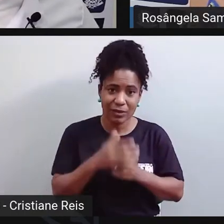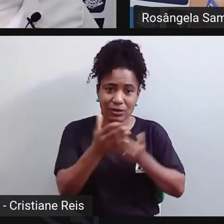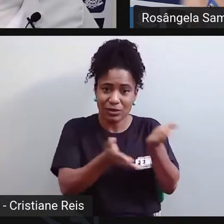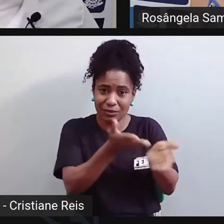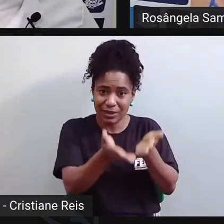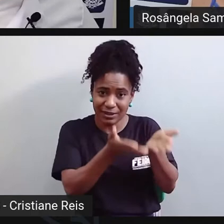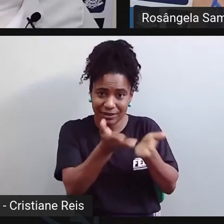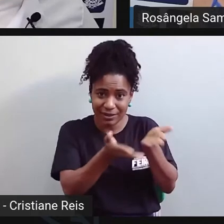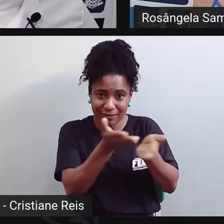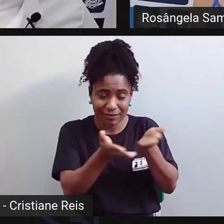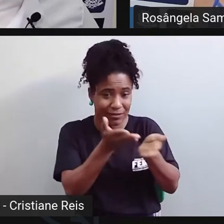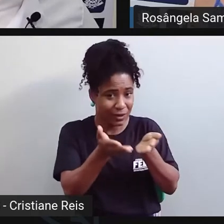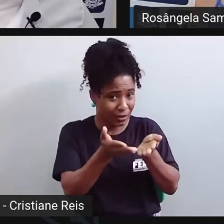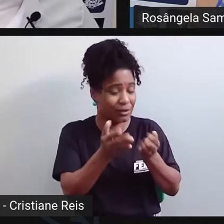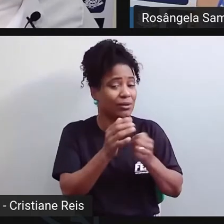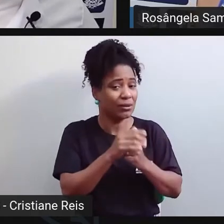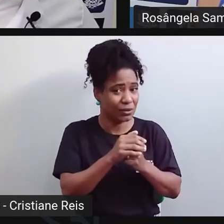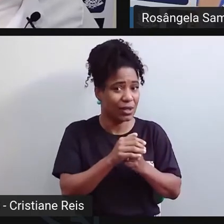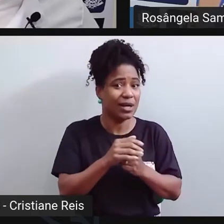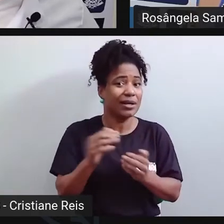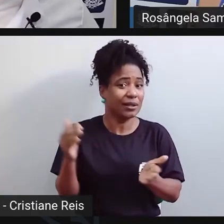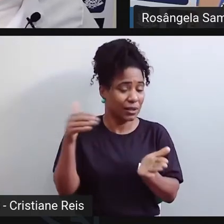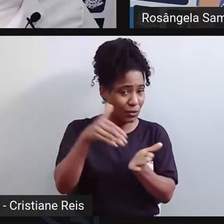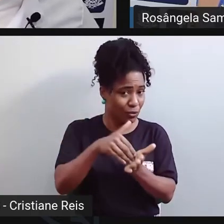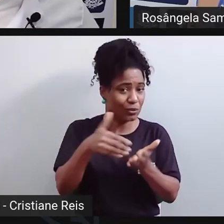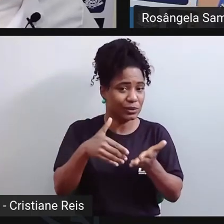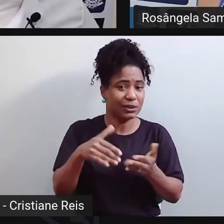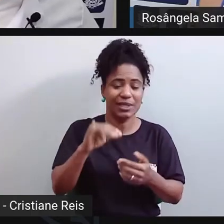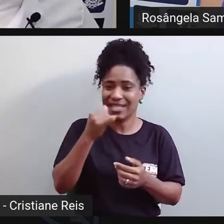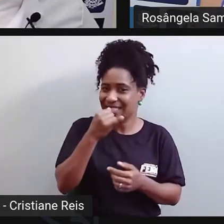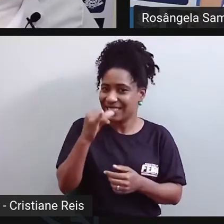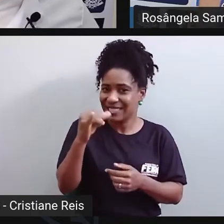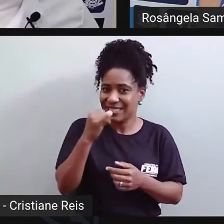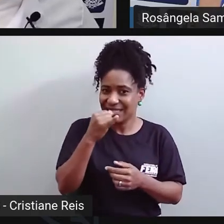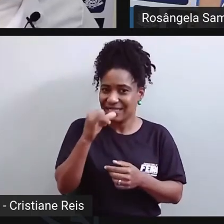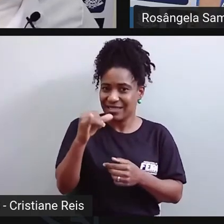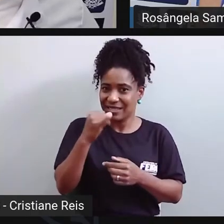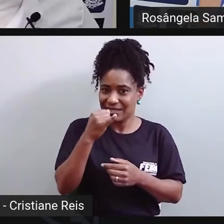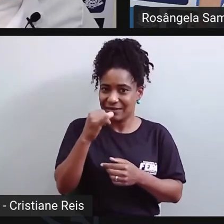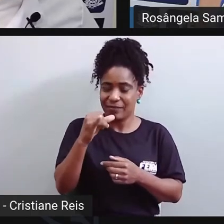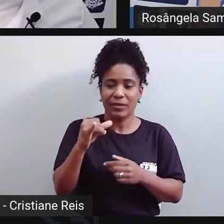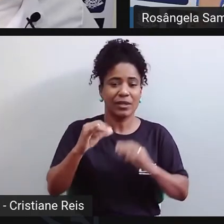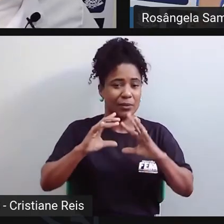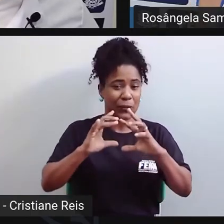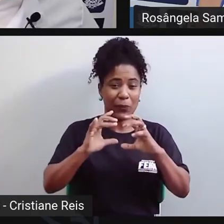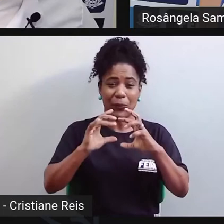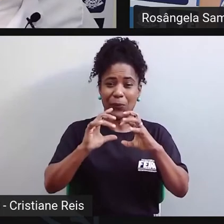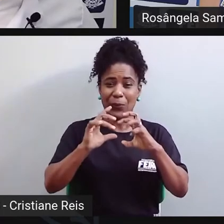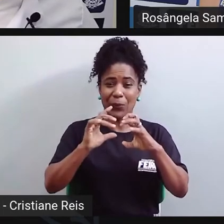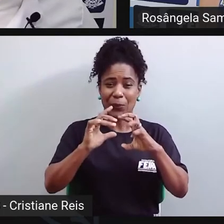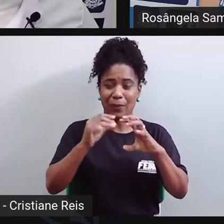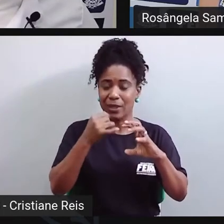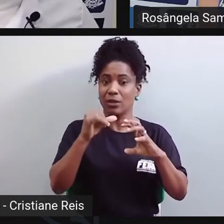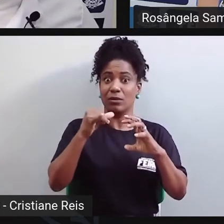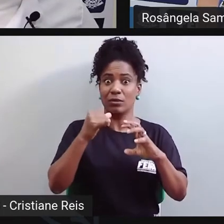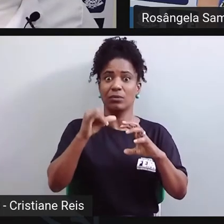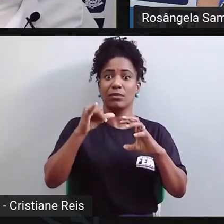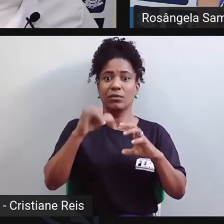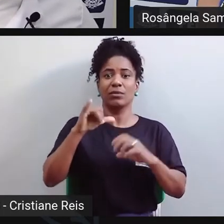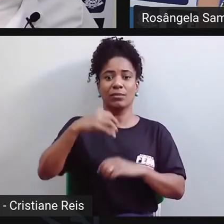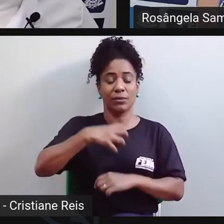A gente ainda tem o eletrochoque hoje como forma de tratamento, só em uma condição completamente diferente. Em casos